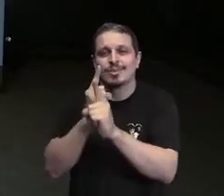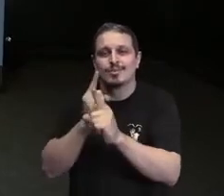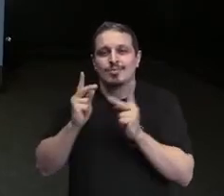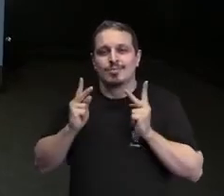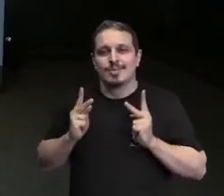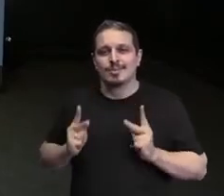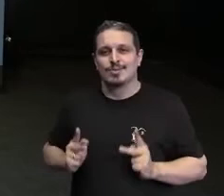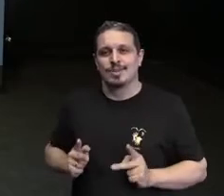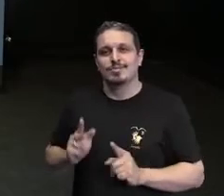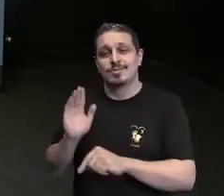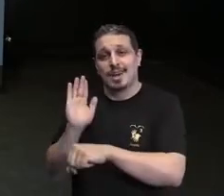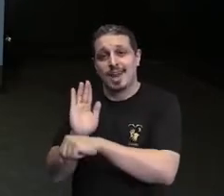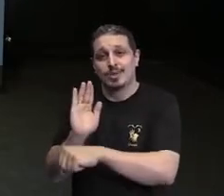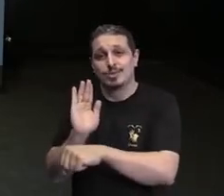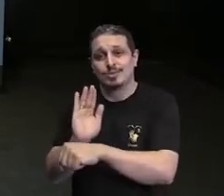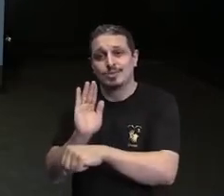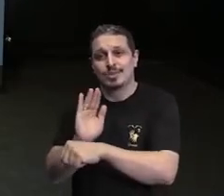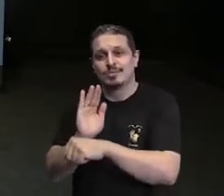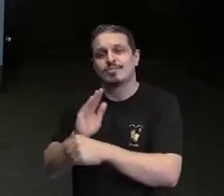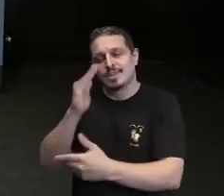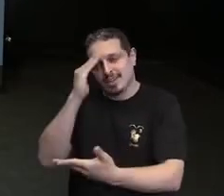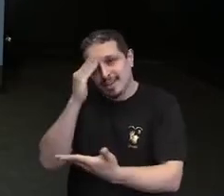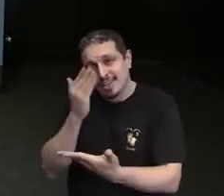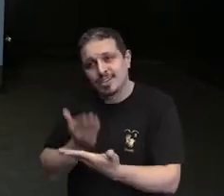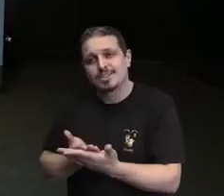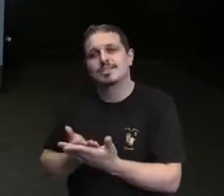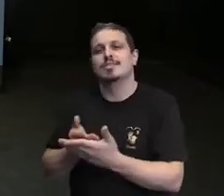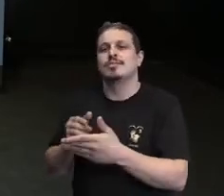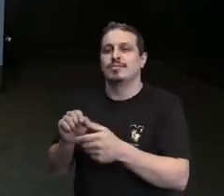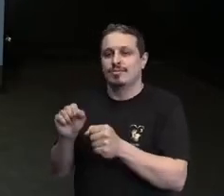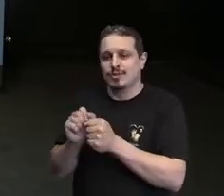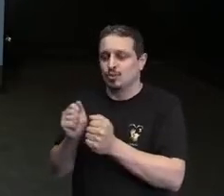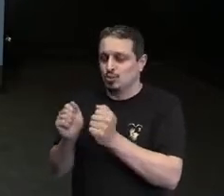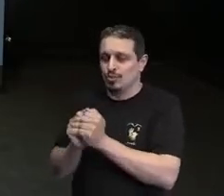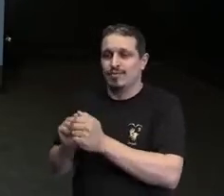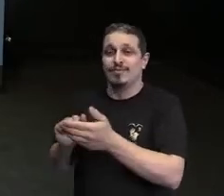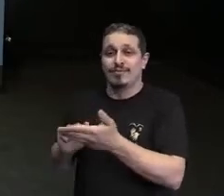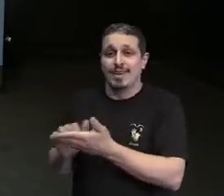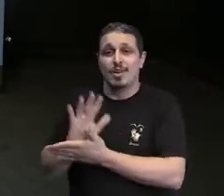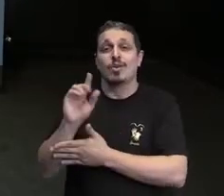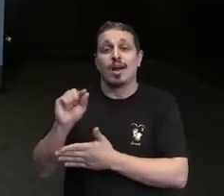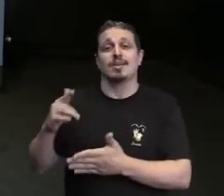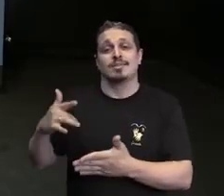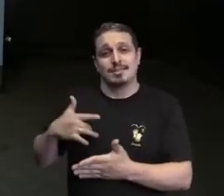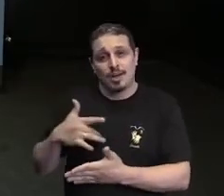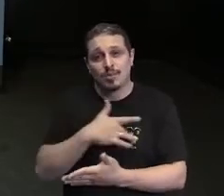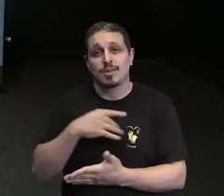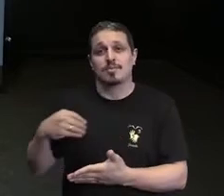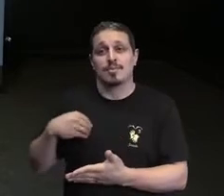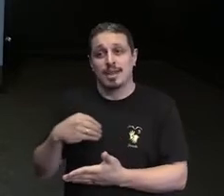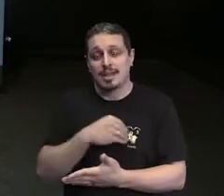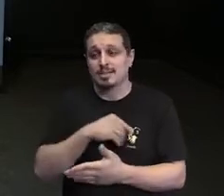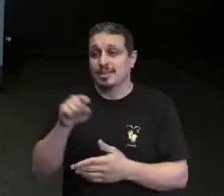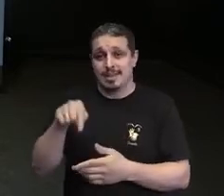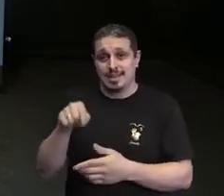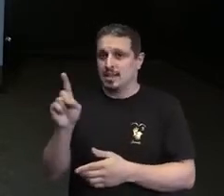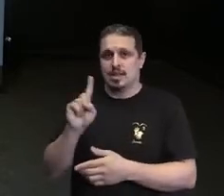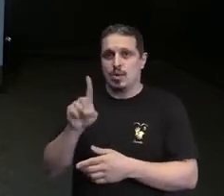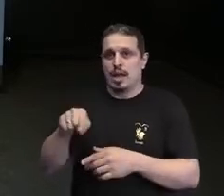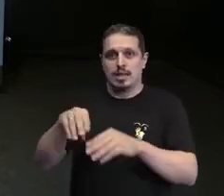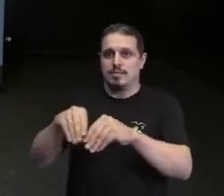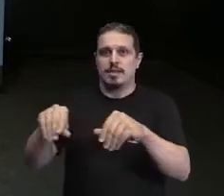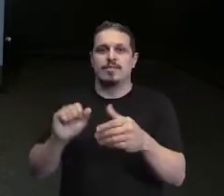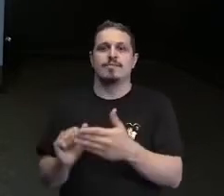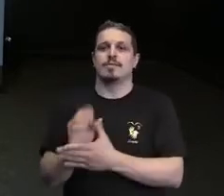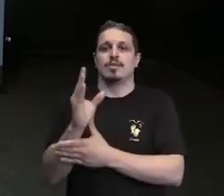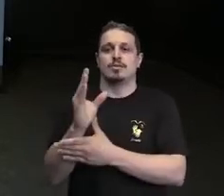pessoas que acreditam, incluindo o seu pediatra, no seu potencial e na sua possibilidade, essas sementes, ou ela não vai brotar,